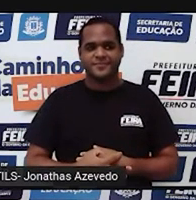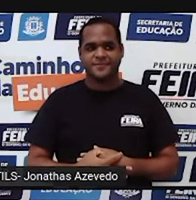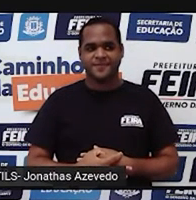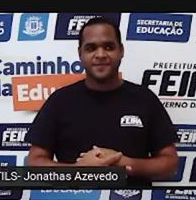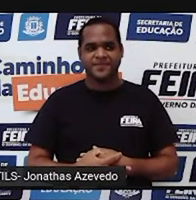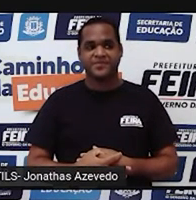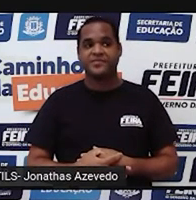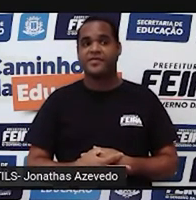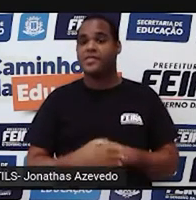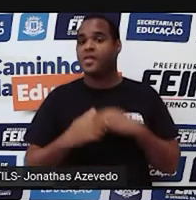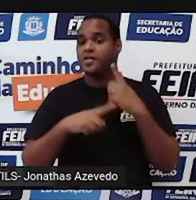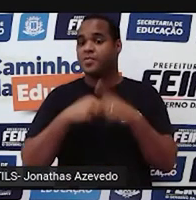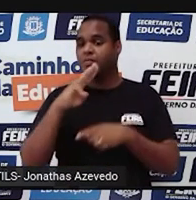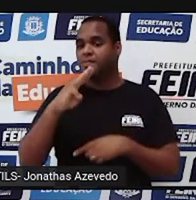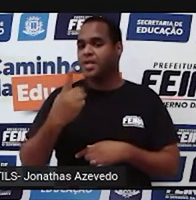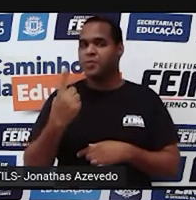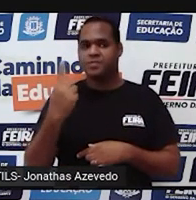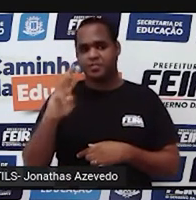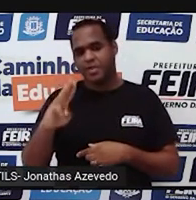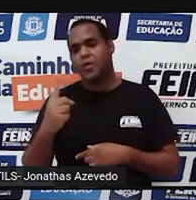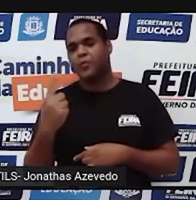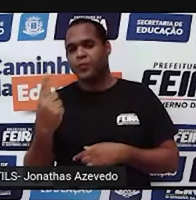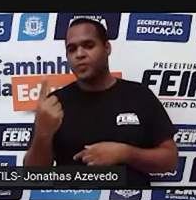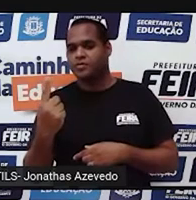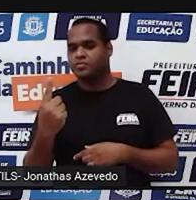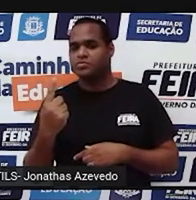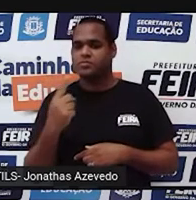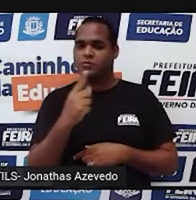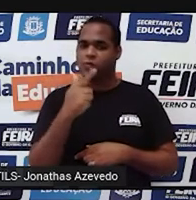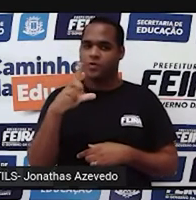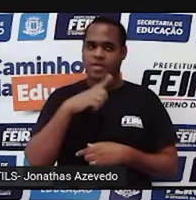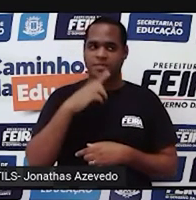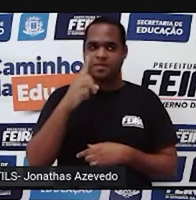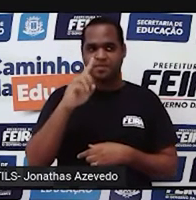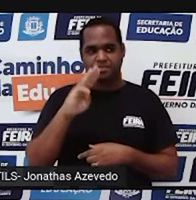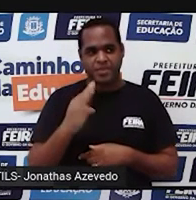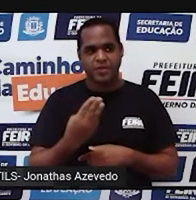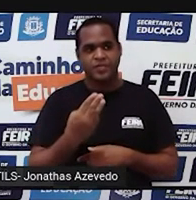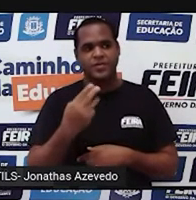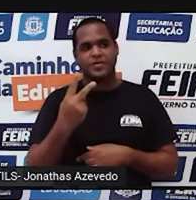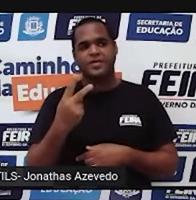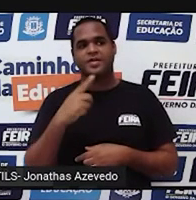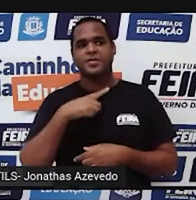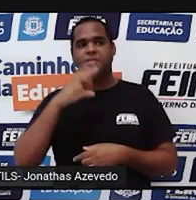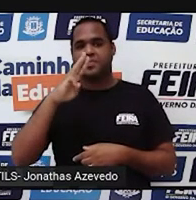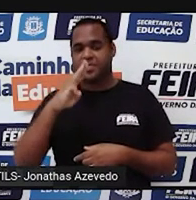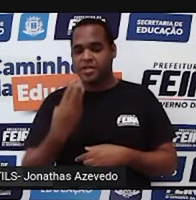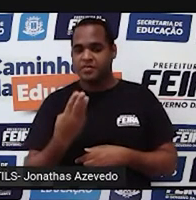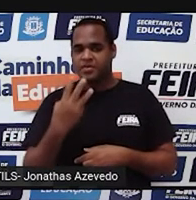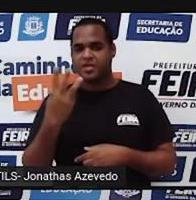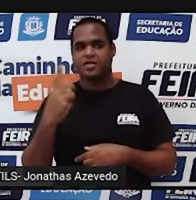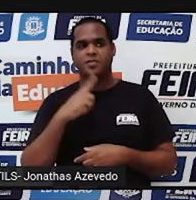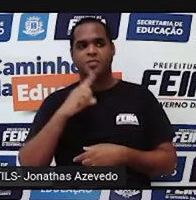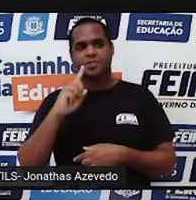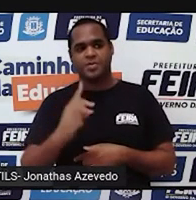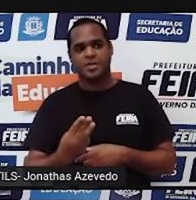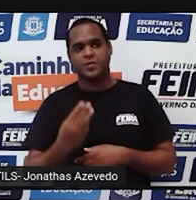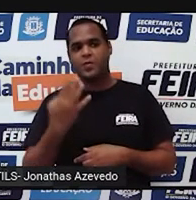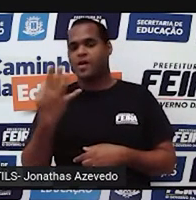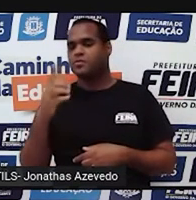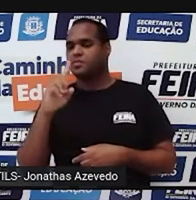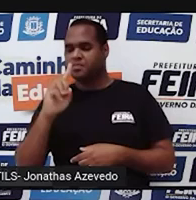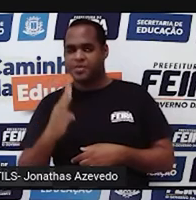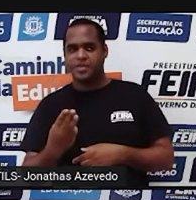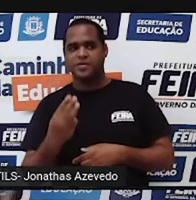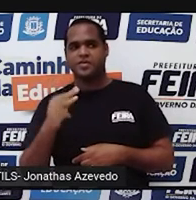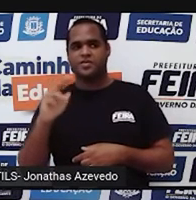Depois de 1 milhão vai vir 1 milhão e 1, aí você encontra o 1 milhão e 2, o 1 milhão e 3, 1 milhão e 4, 1 milhão e